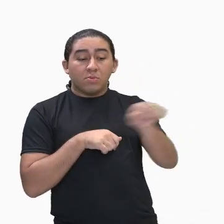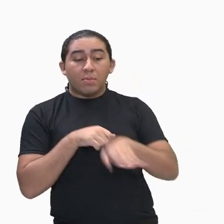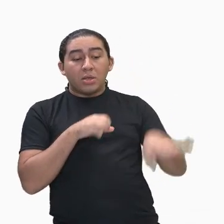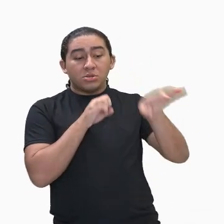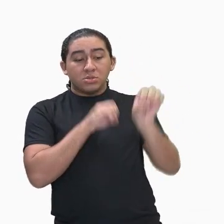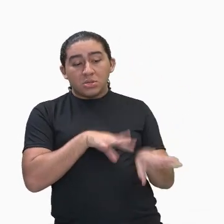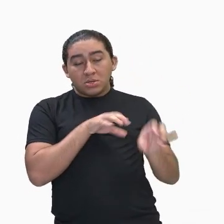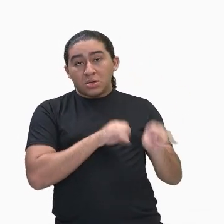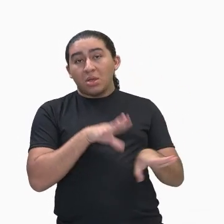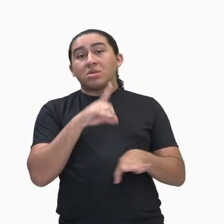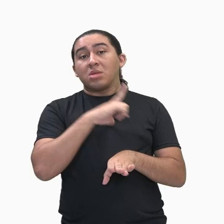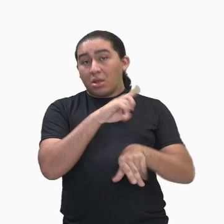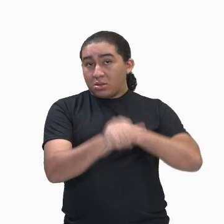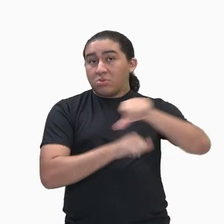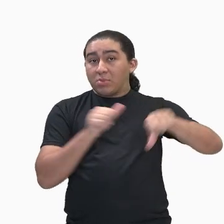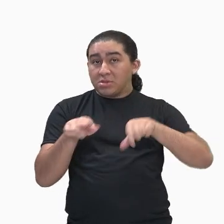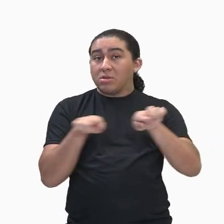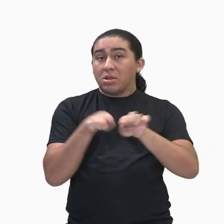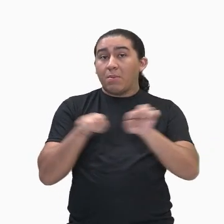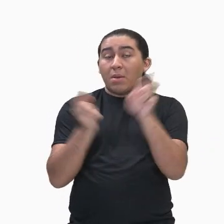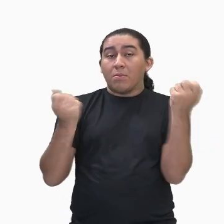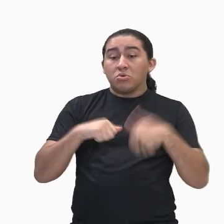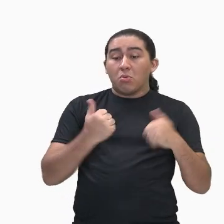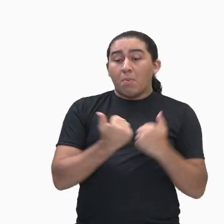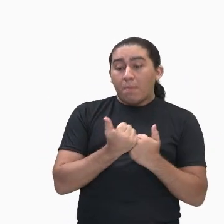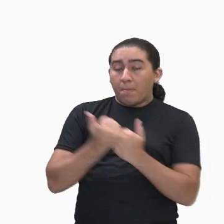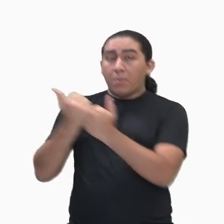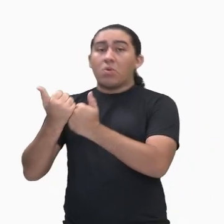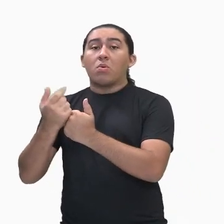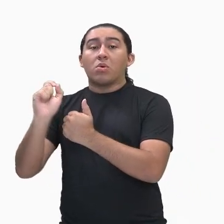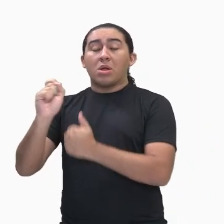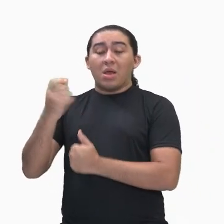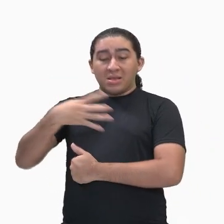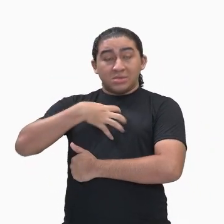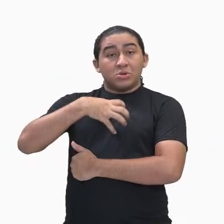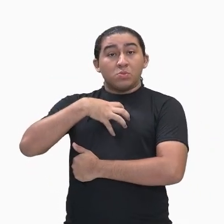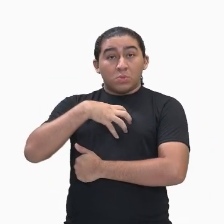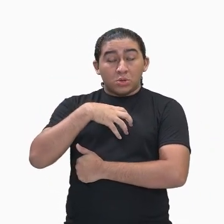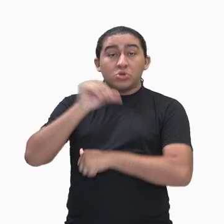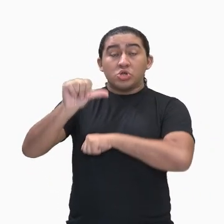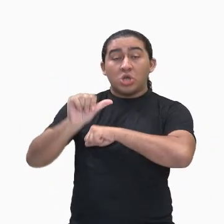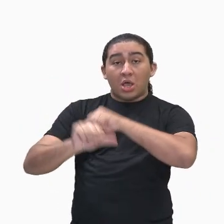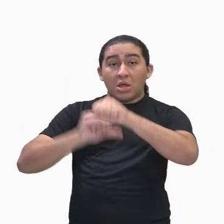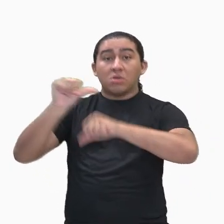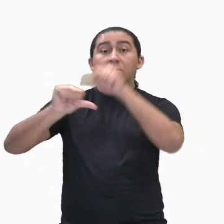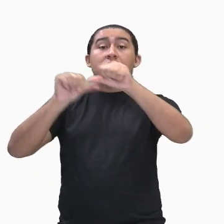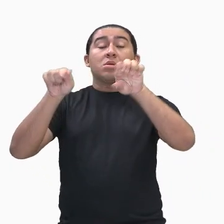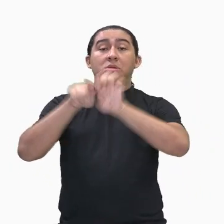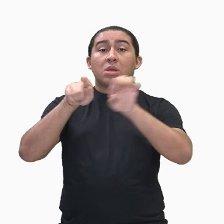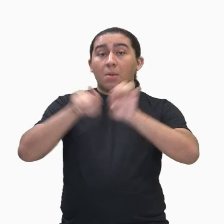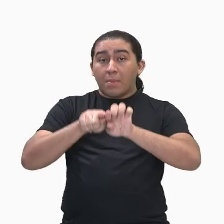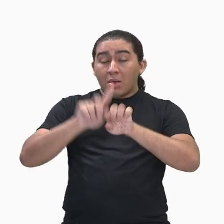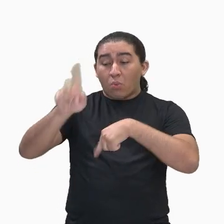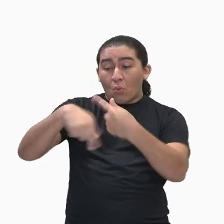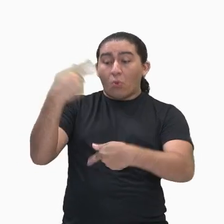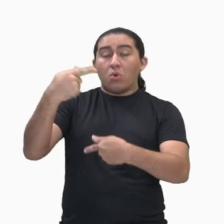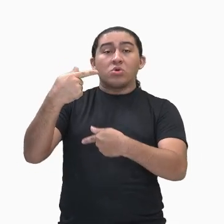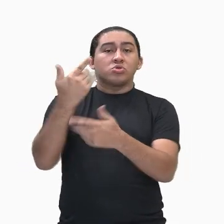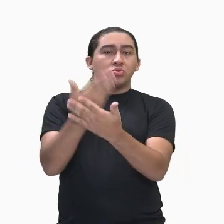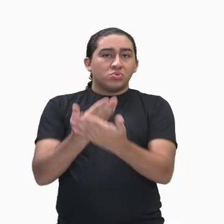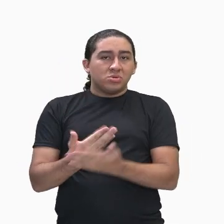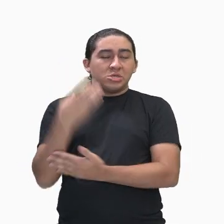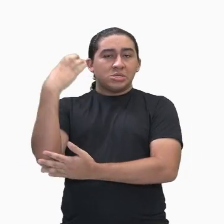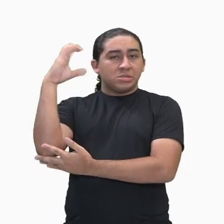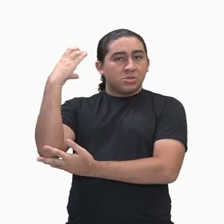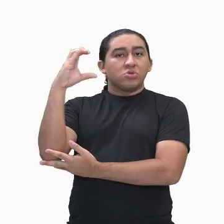propulsionar um espírito de renovação e incentivo aos estudos científicos. Então, a partir daí,